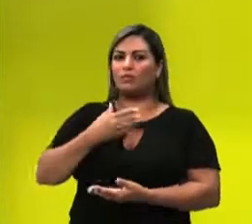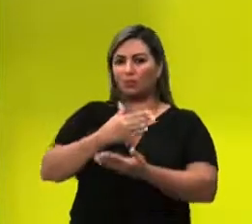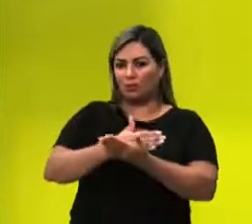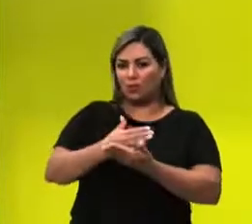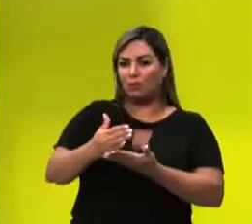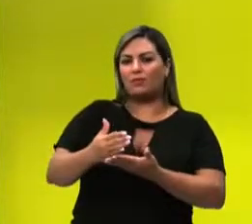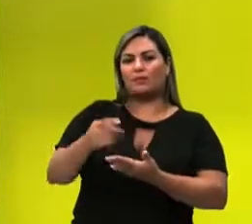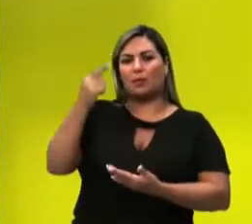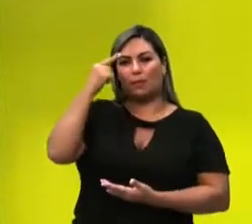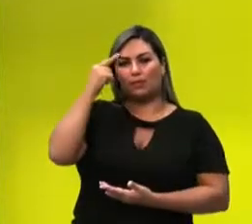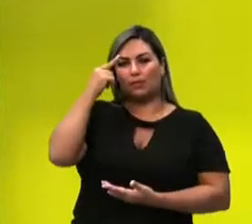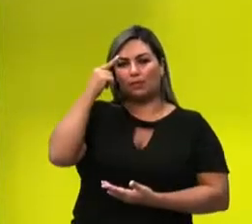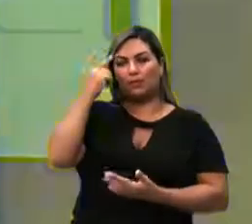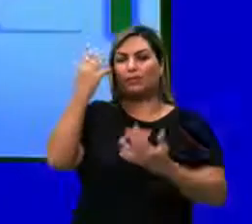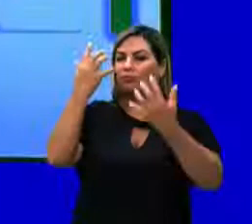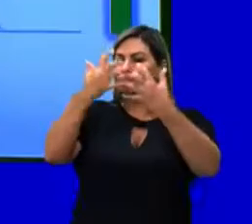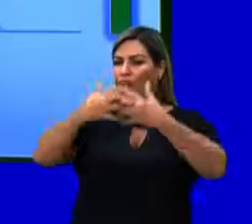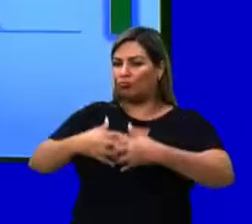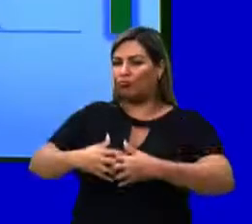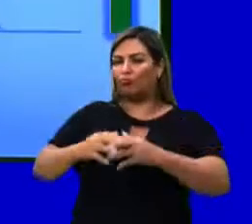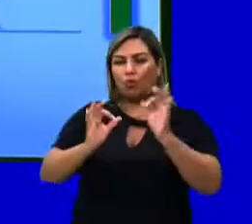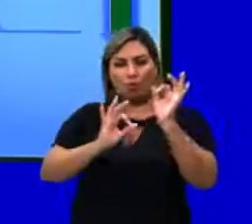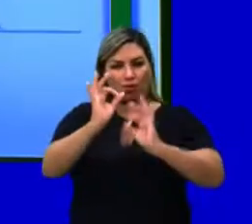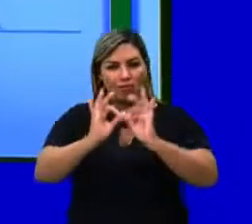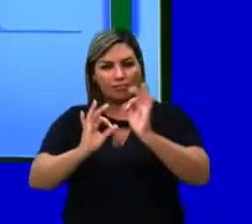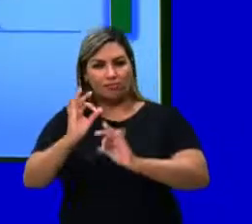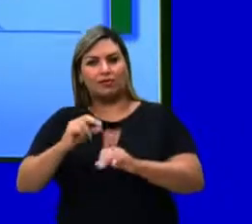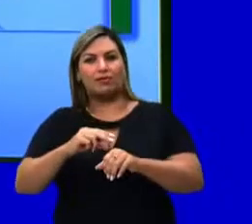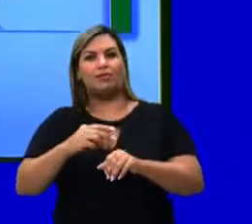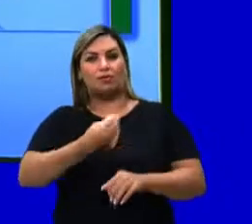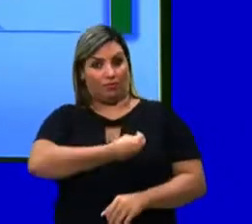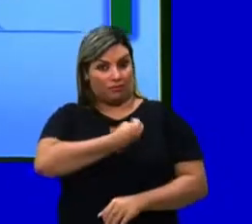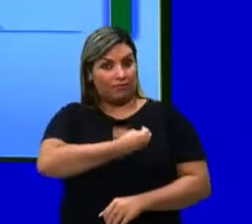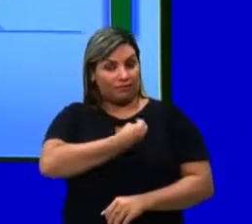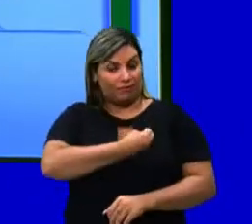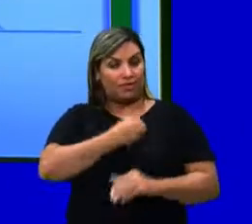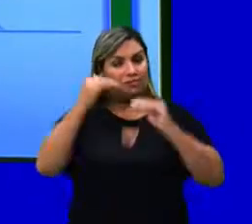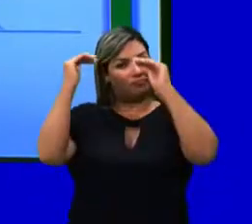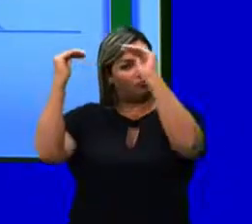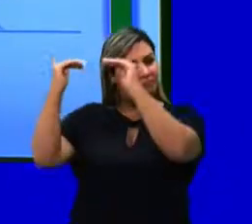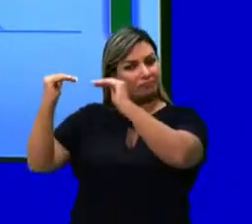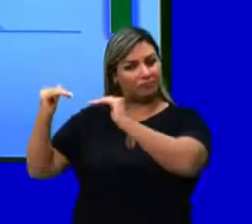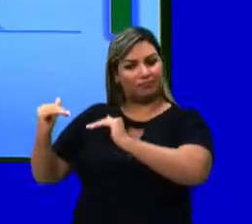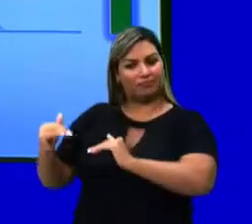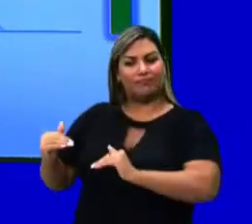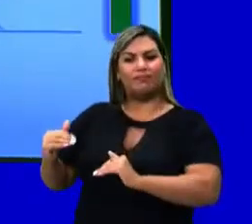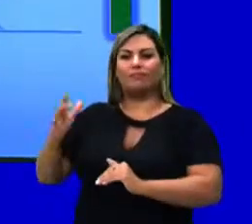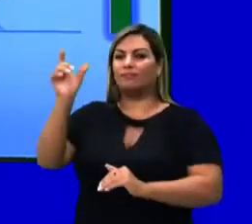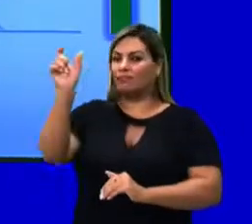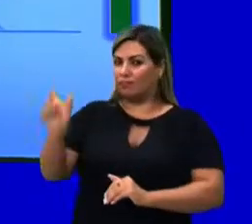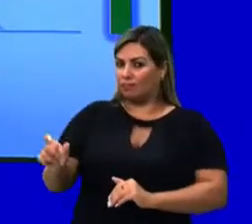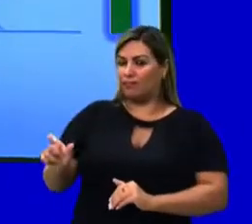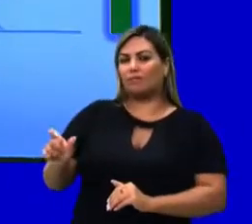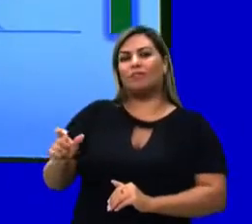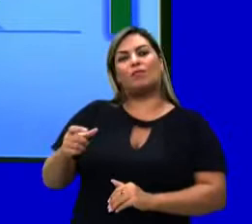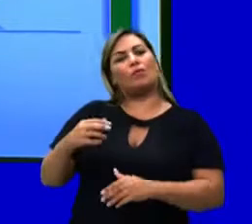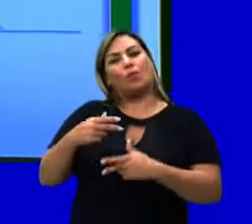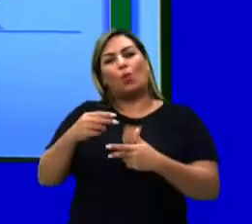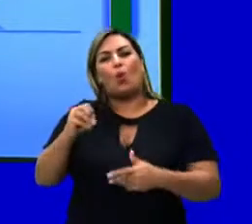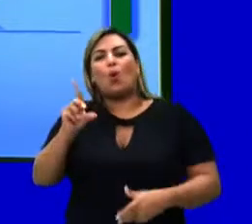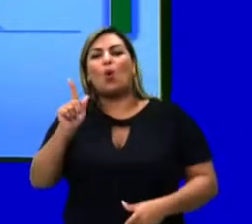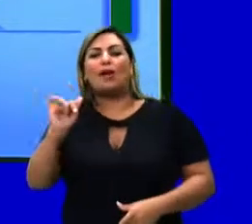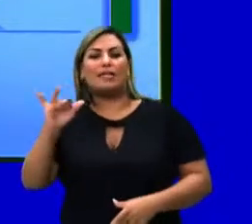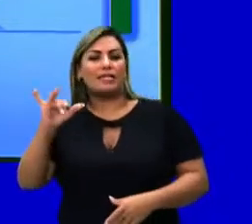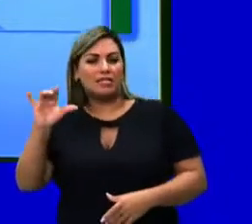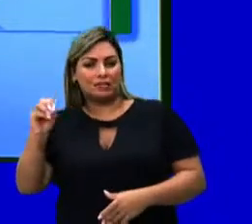começar o nosso pensamento sobre os níveis de organização da vida a partir do indivíduo, do organismo.